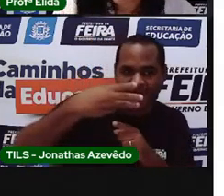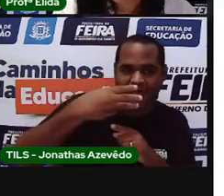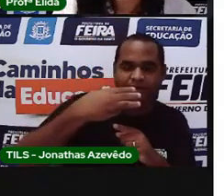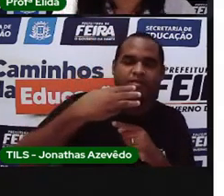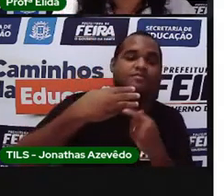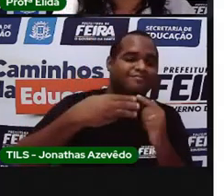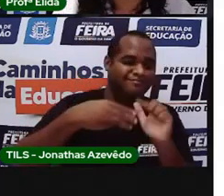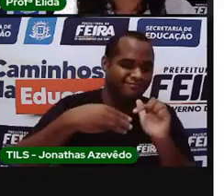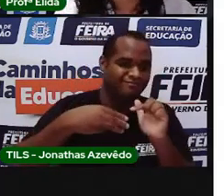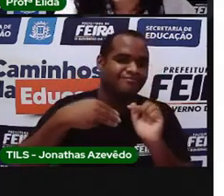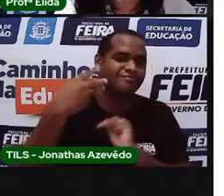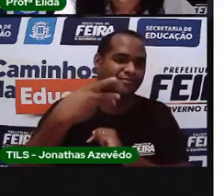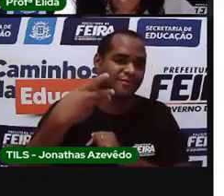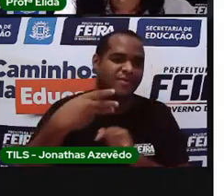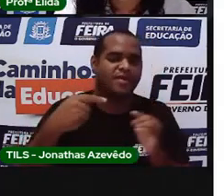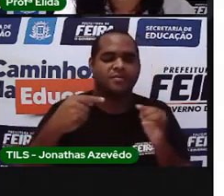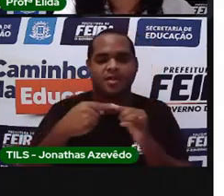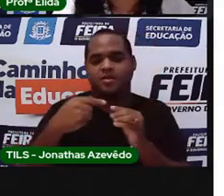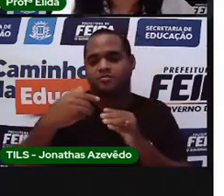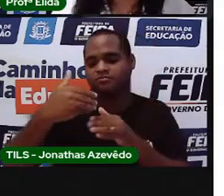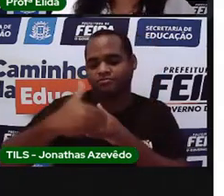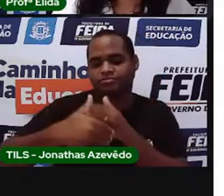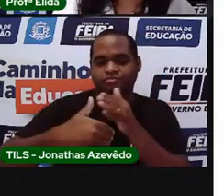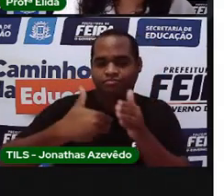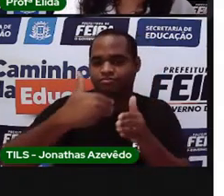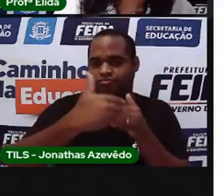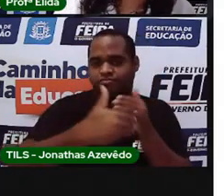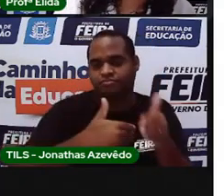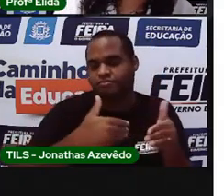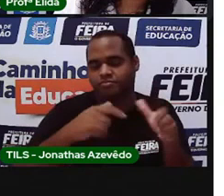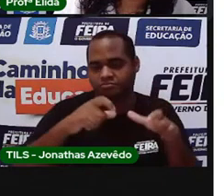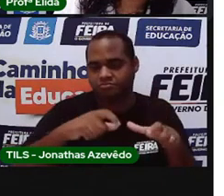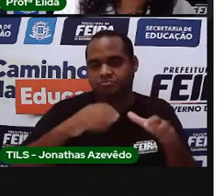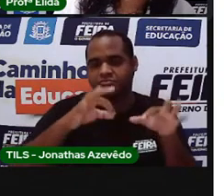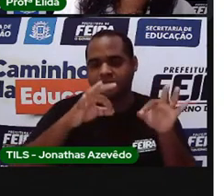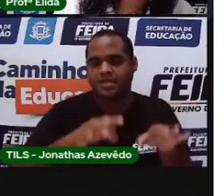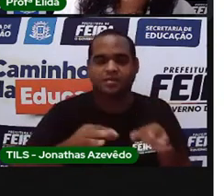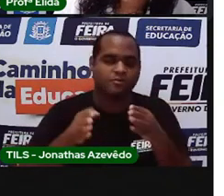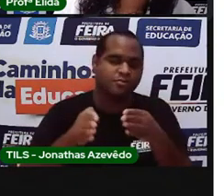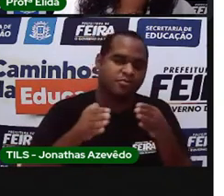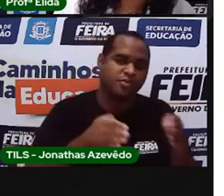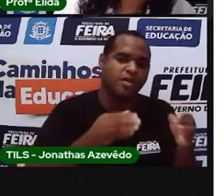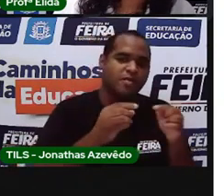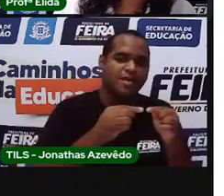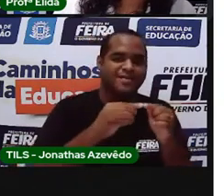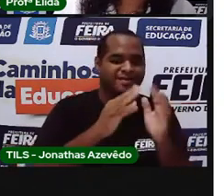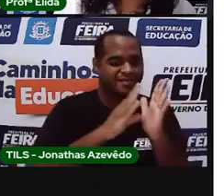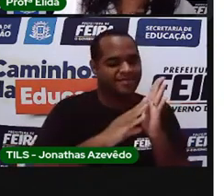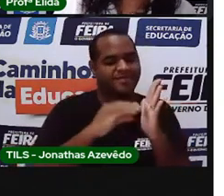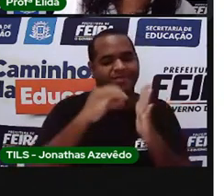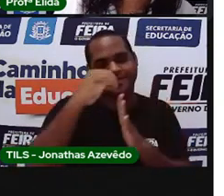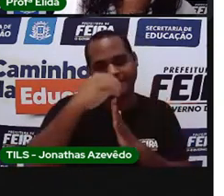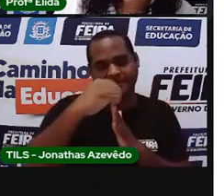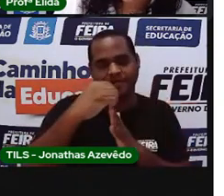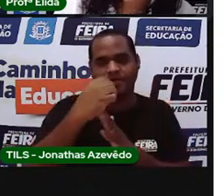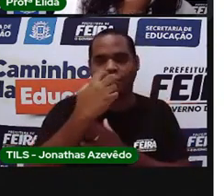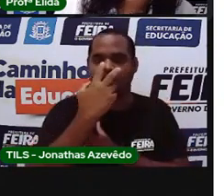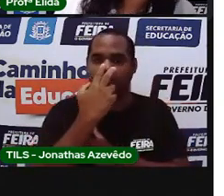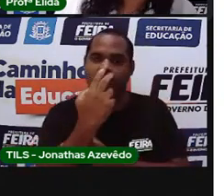terceiro. É a mesma ordem. Só que uns, como o calendário, são números